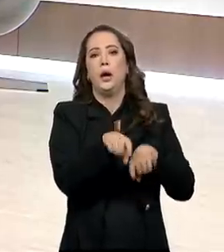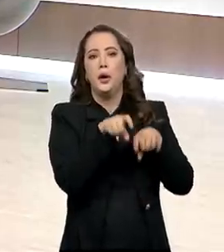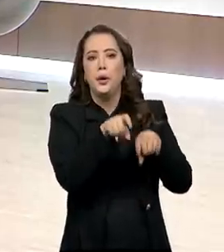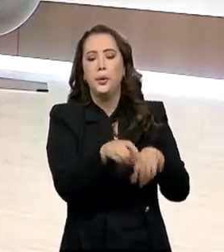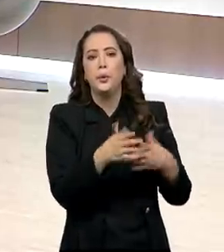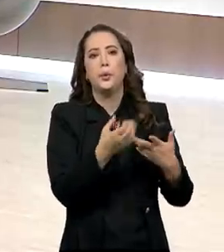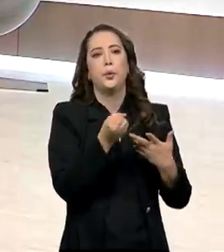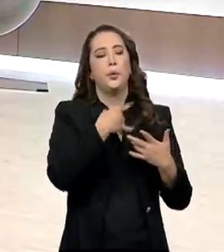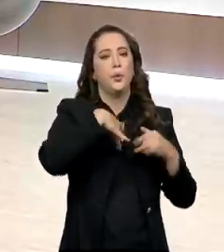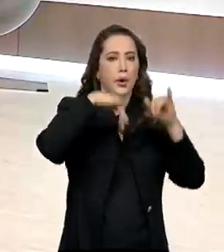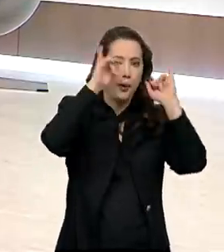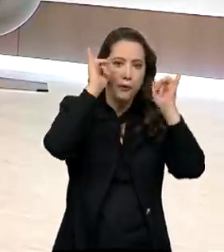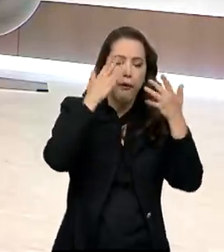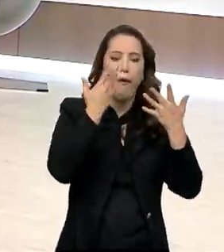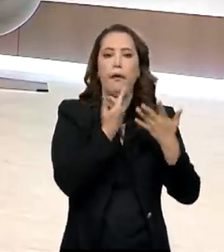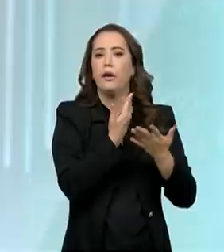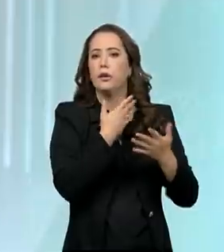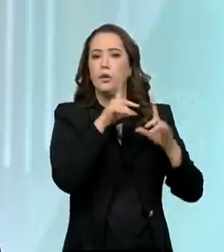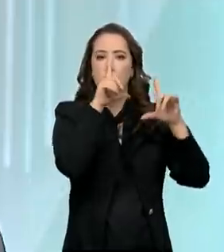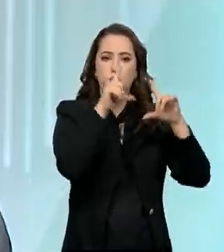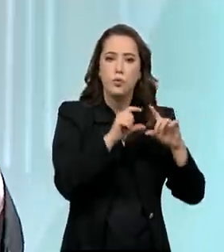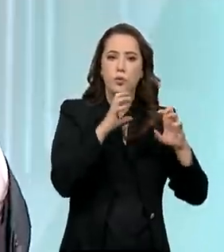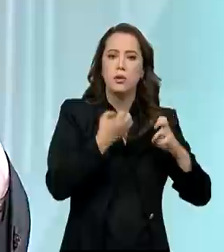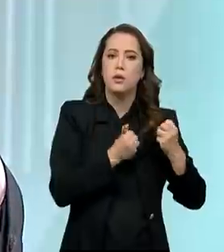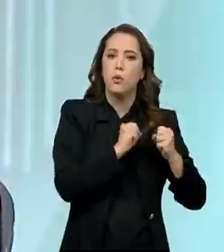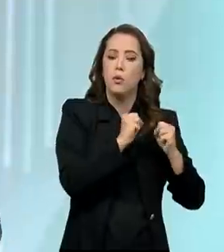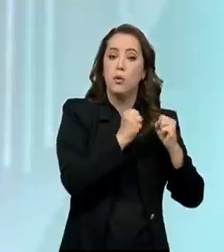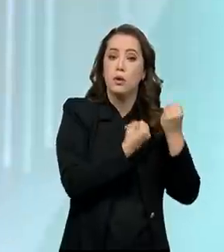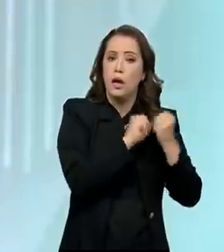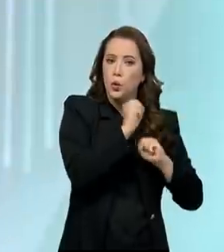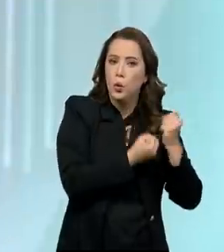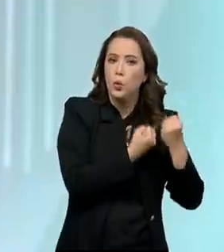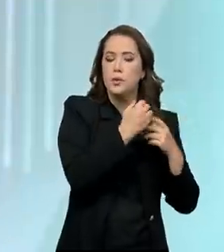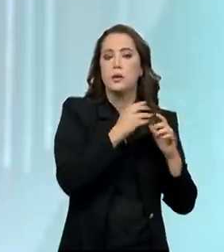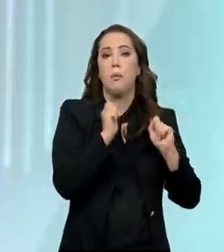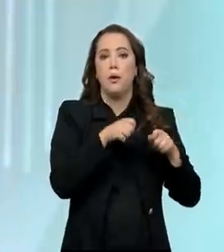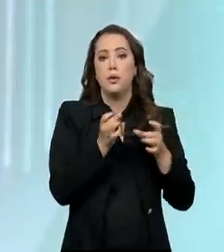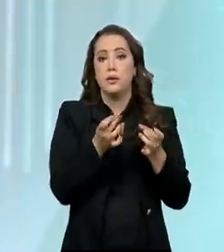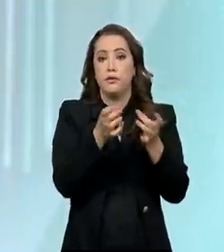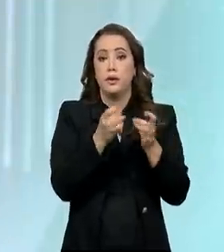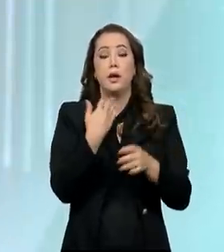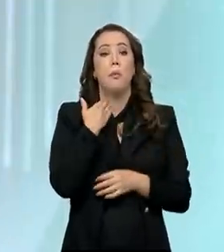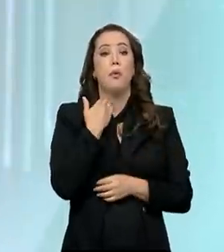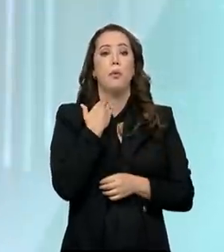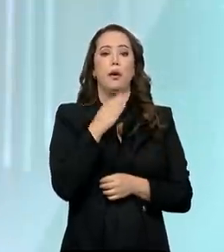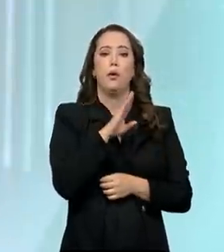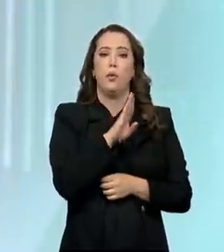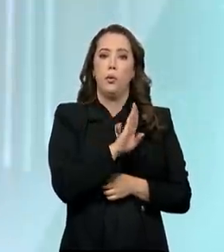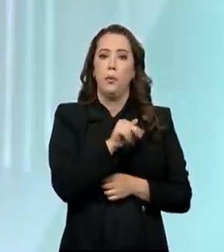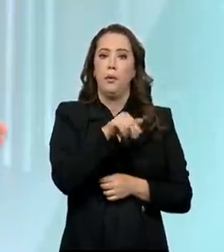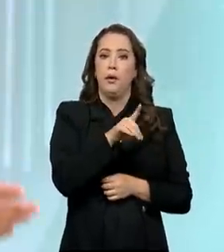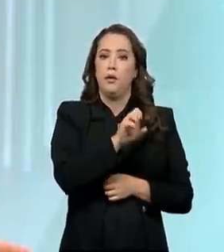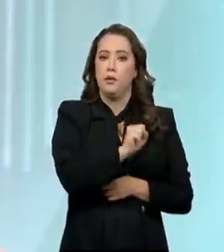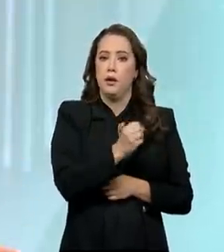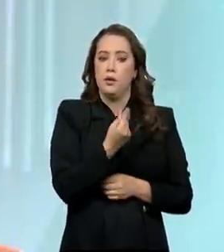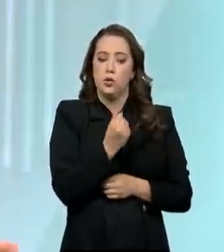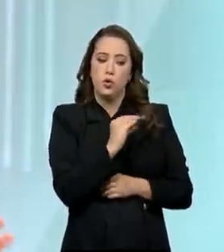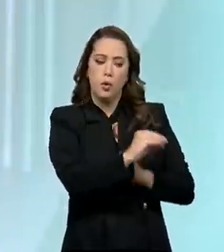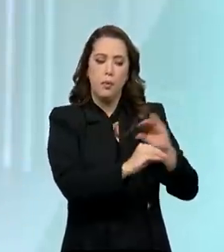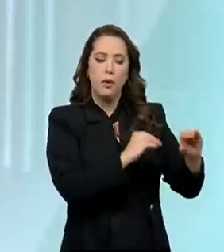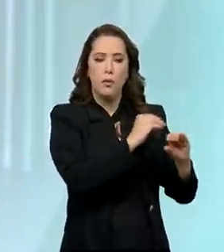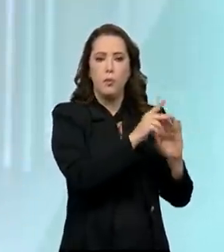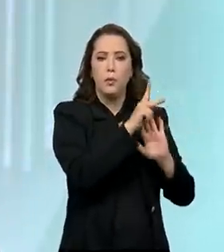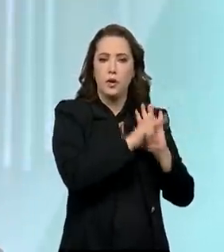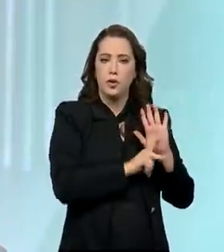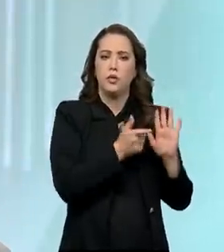carbono de redução de emissões industriais, eles possam vender esse carbono para o BNDES e receber recurso financeiro para investir nos seus